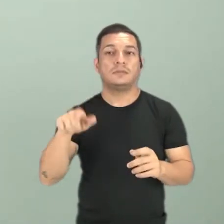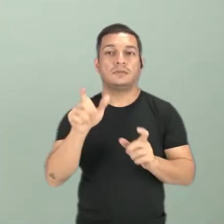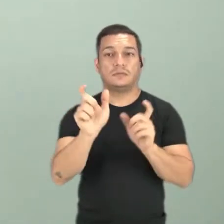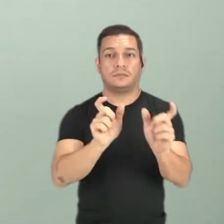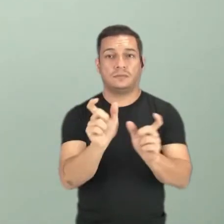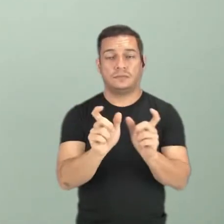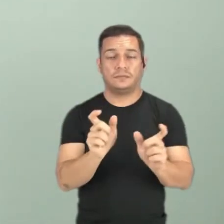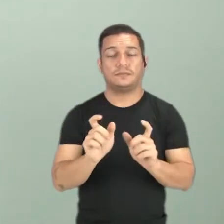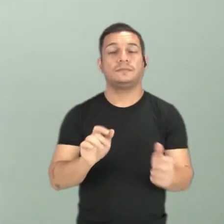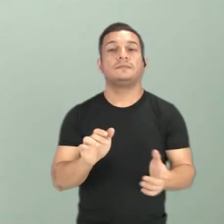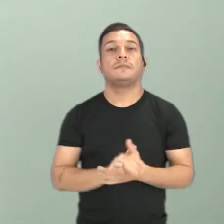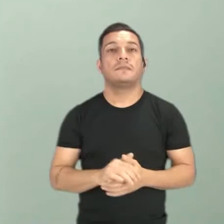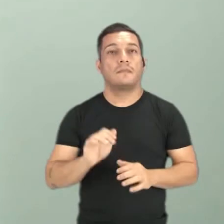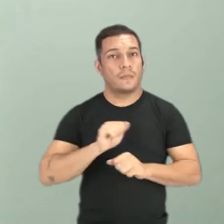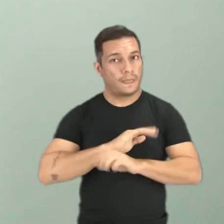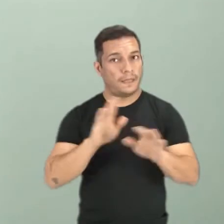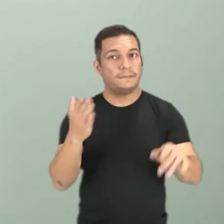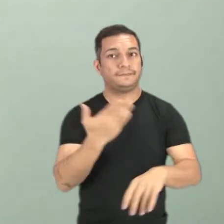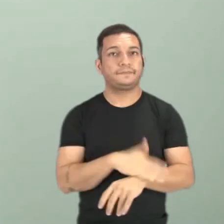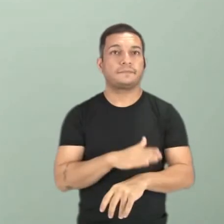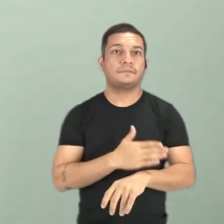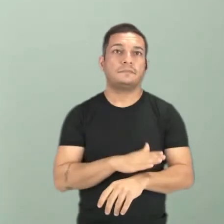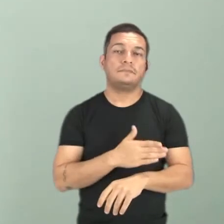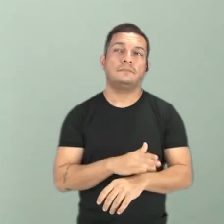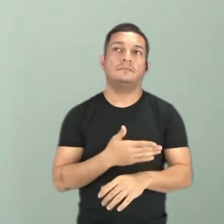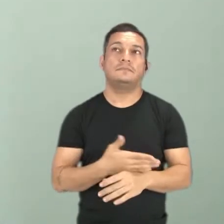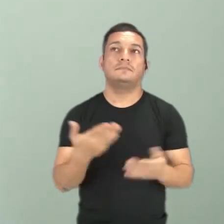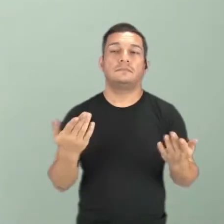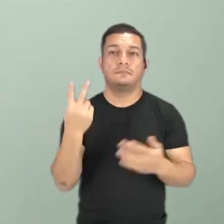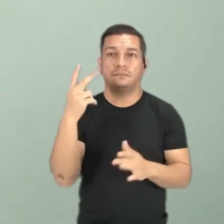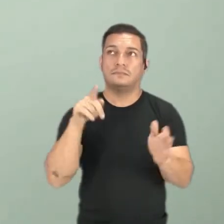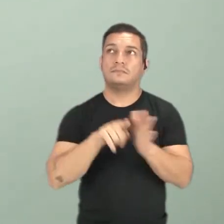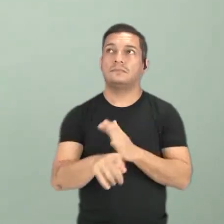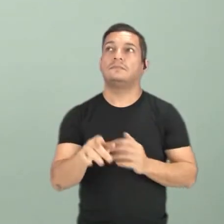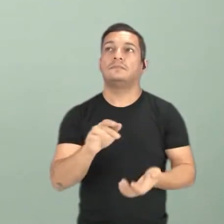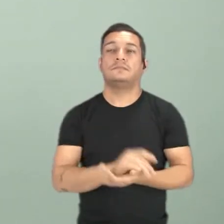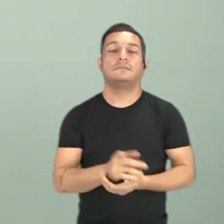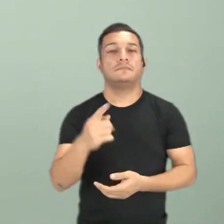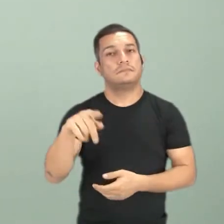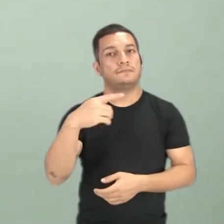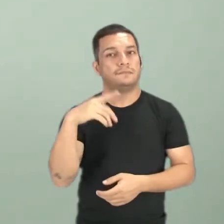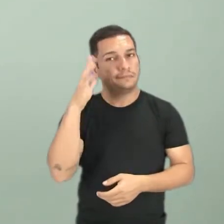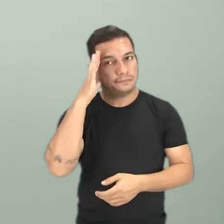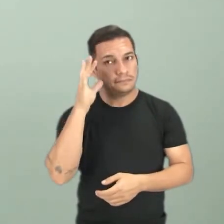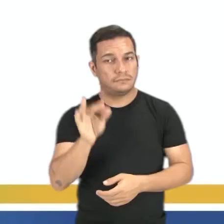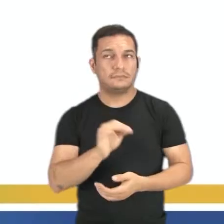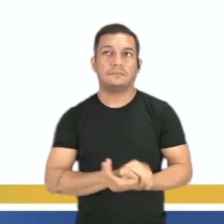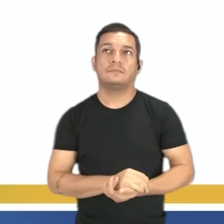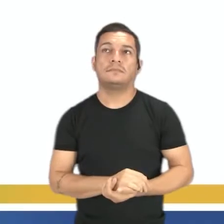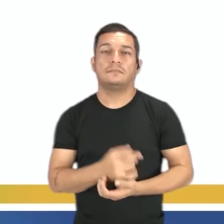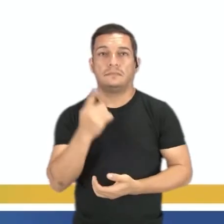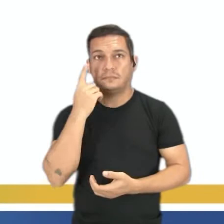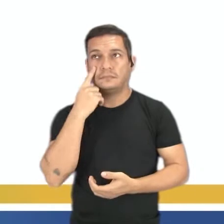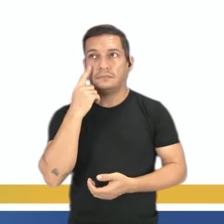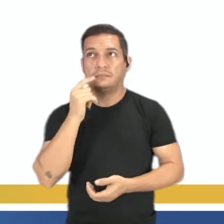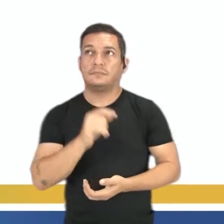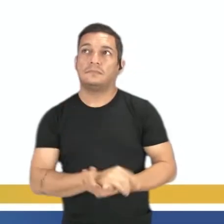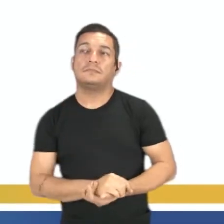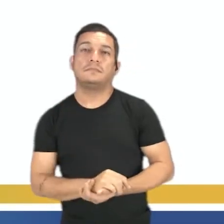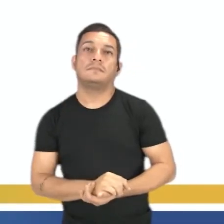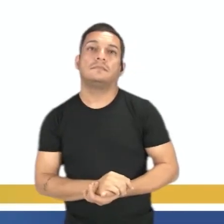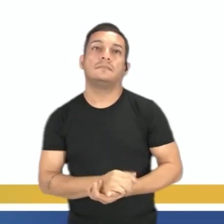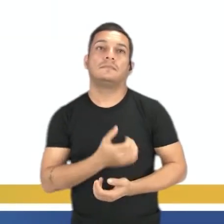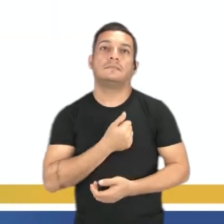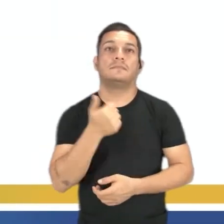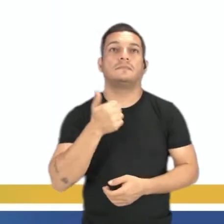elementos, tá bom? Então, vamos praticar duas questões para ver se vocês compreenderam. Vamos lá. Questão